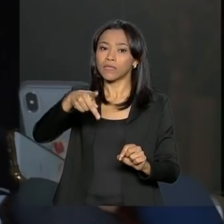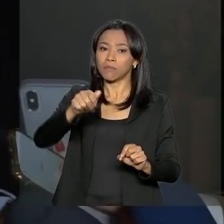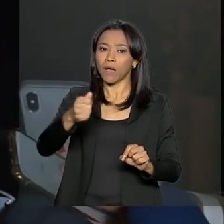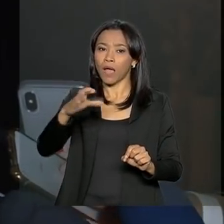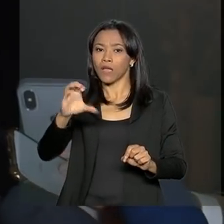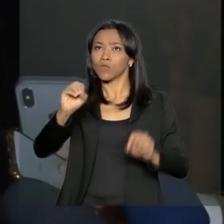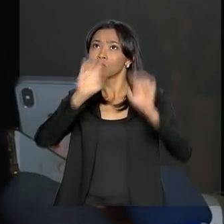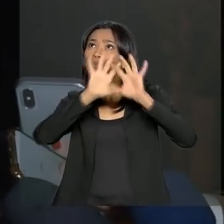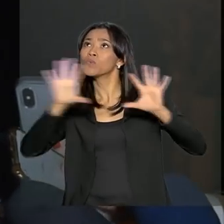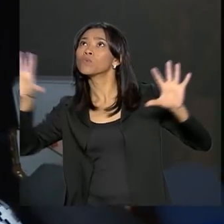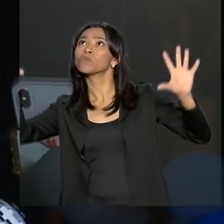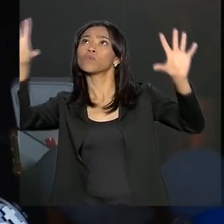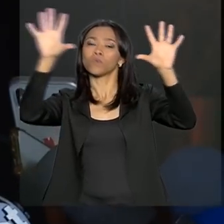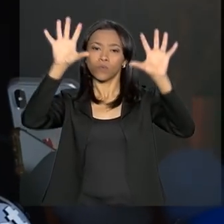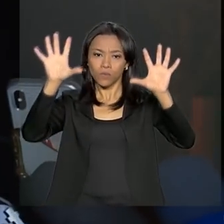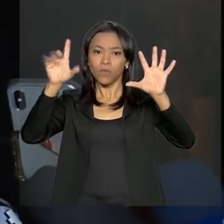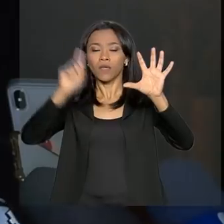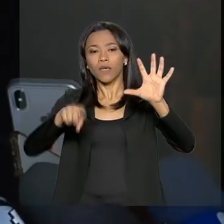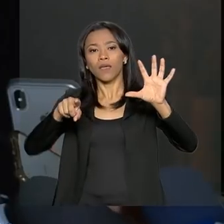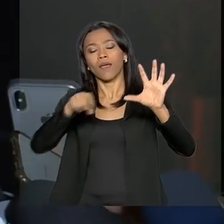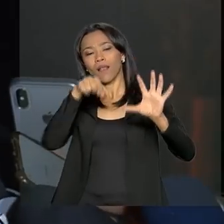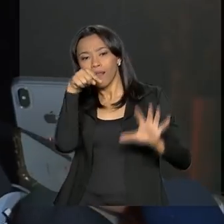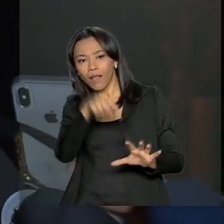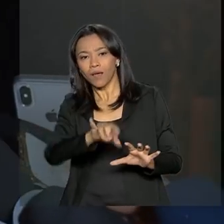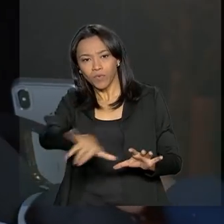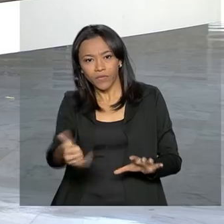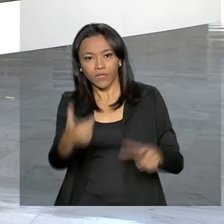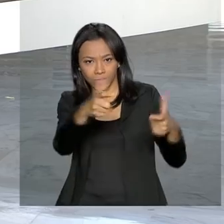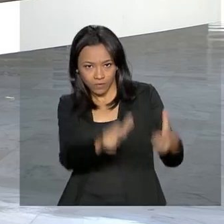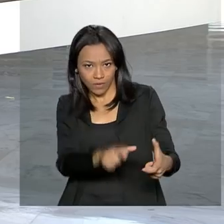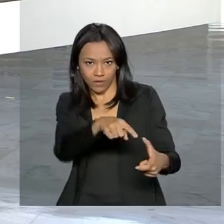sensacional de lançamento, que é aquela região lá de Alcântara.